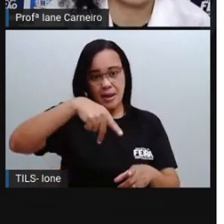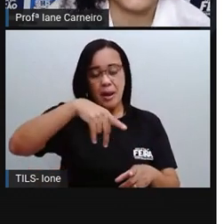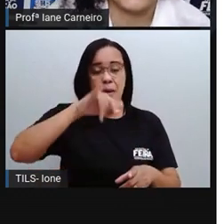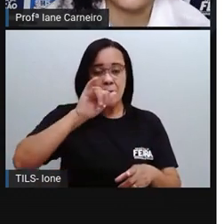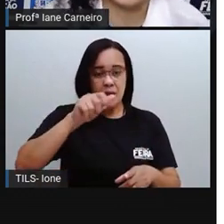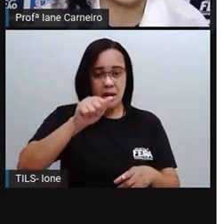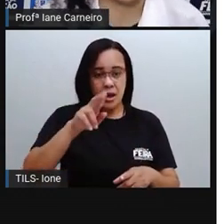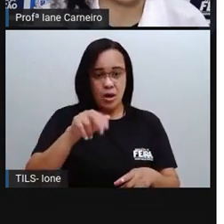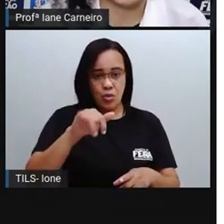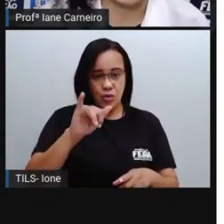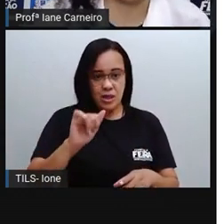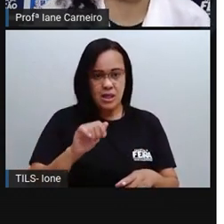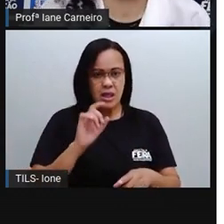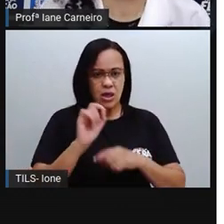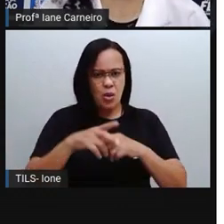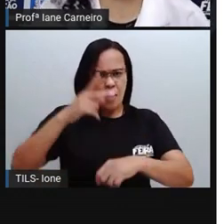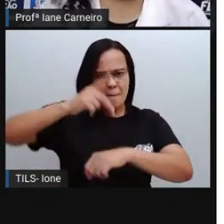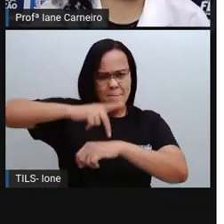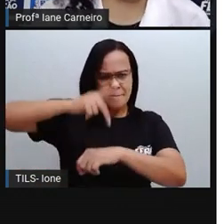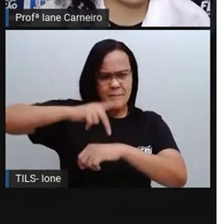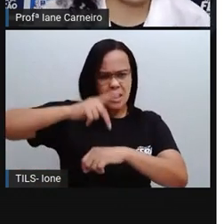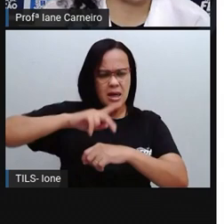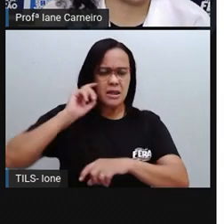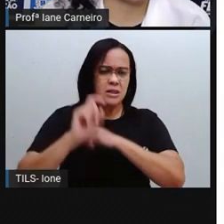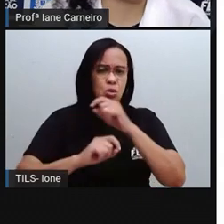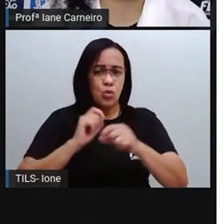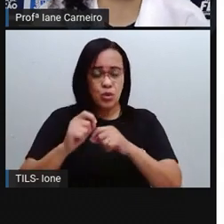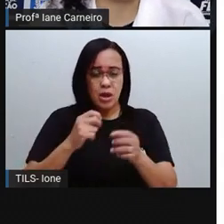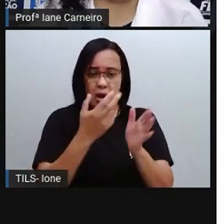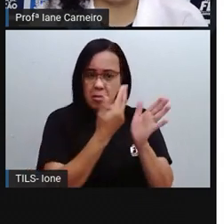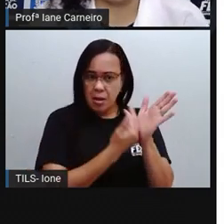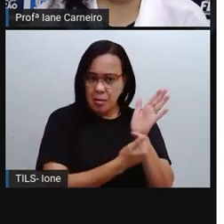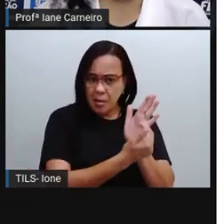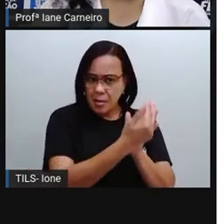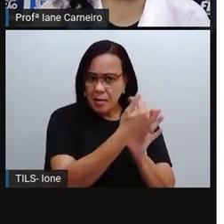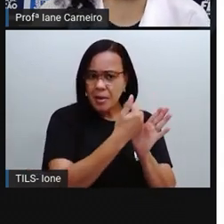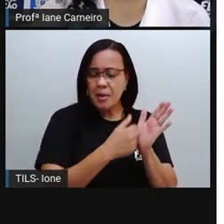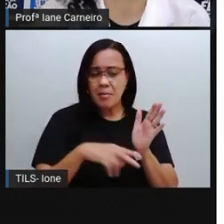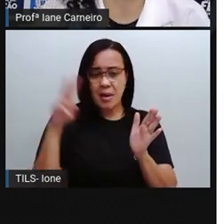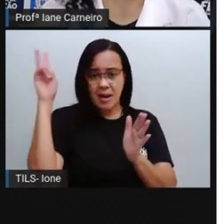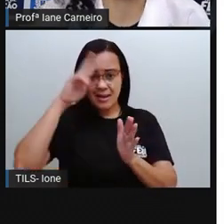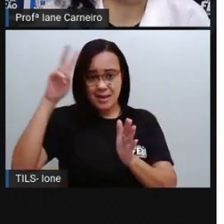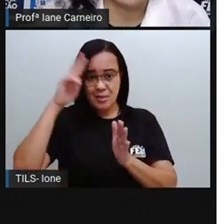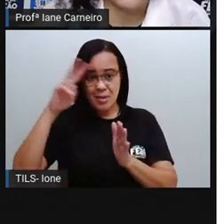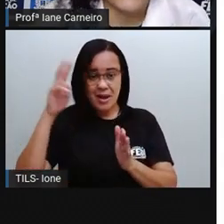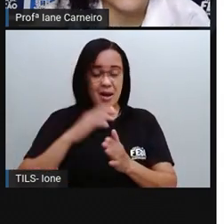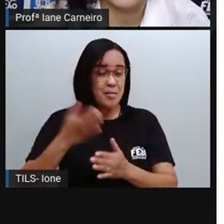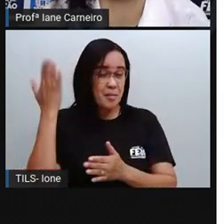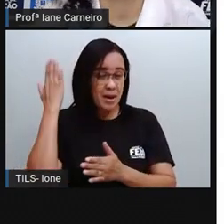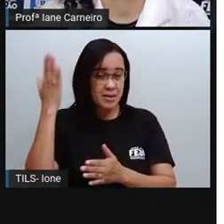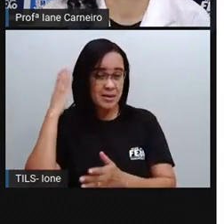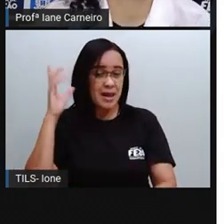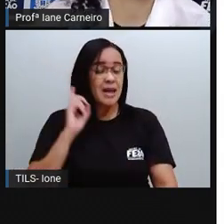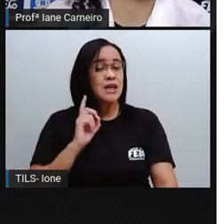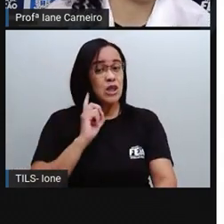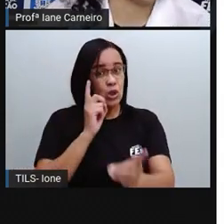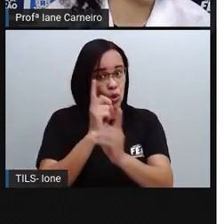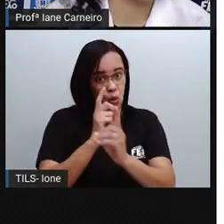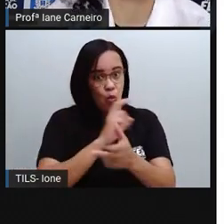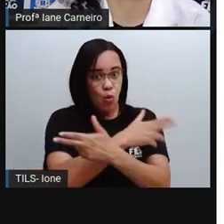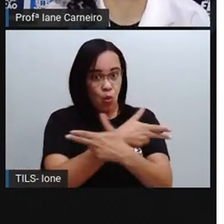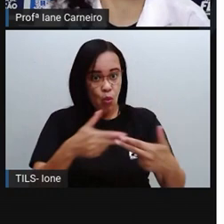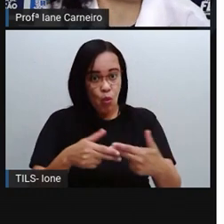imagem aí, com esses desenhos, porque lá no Piauí foram encontrados os vestígios mais antigos de